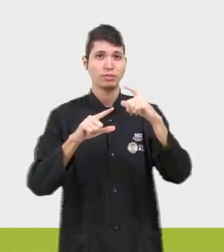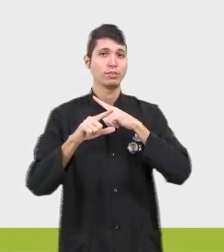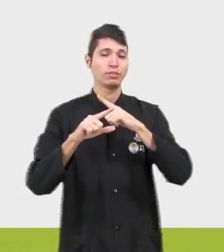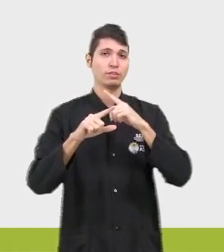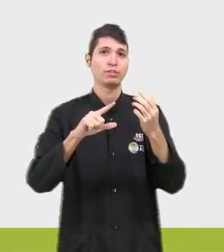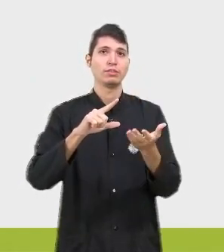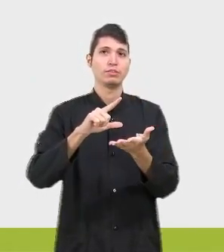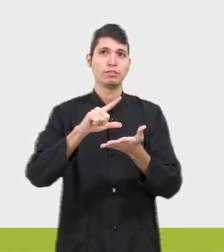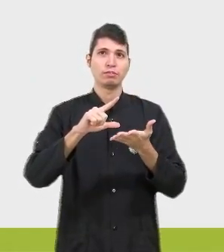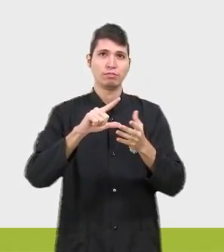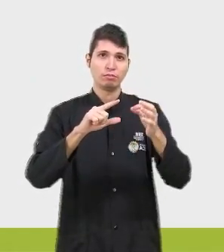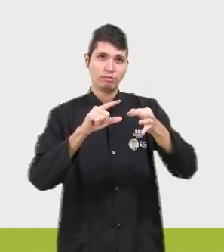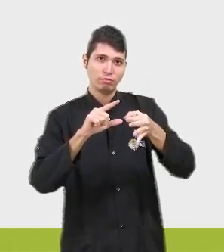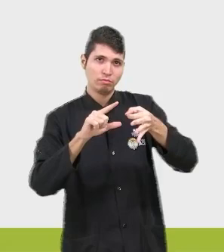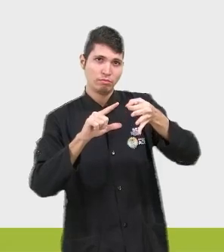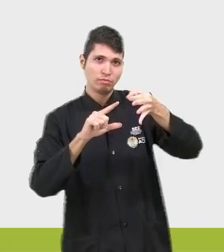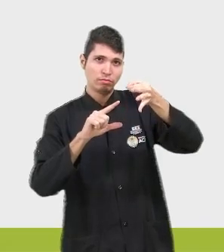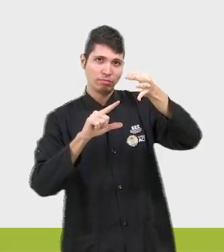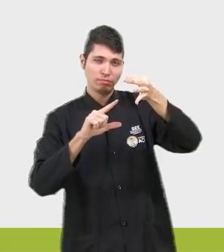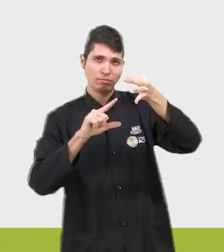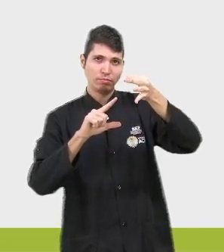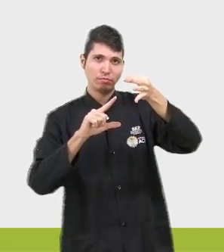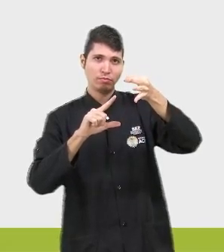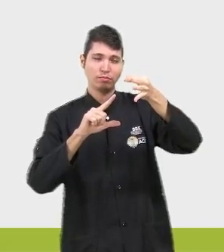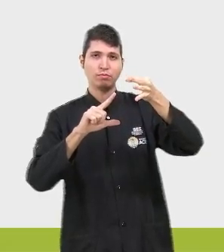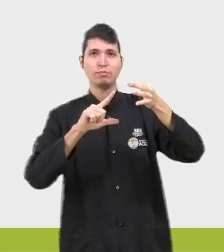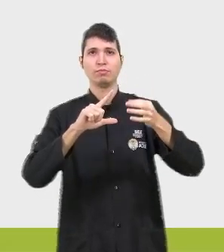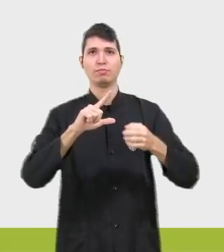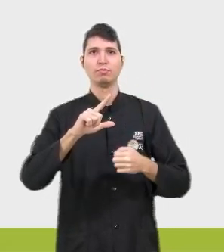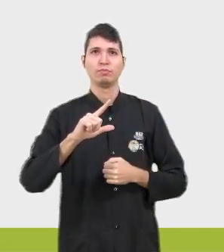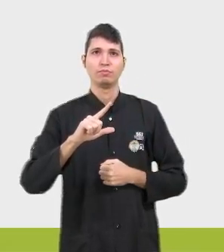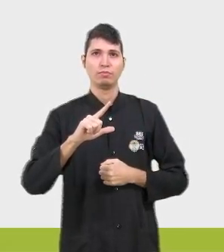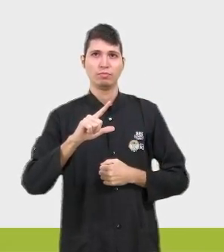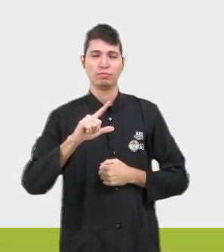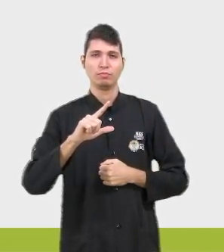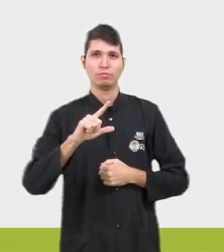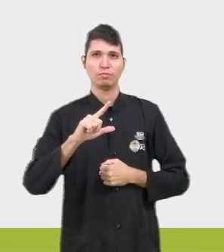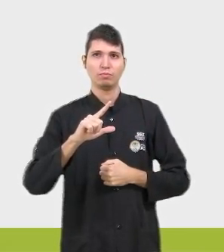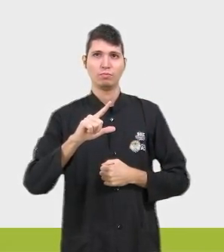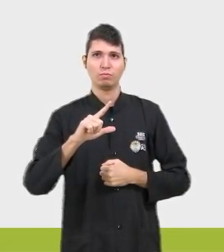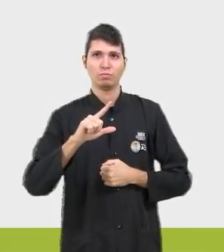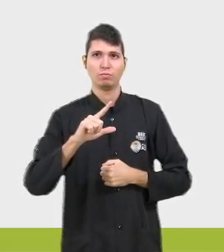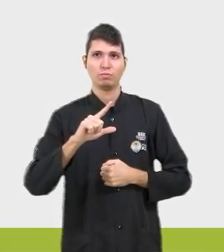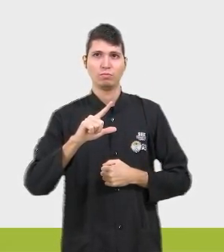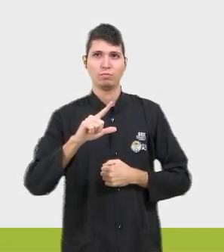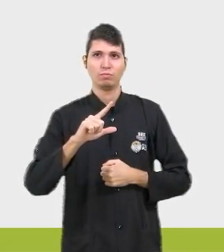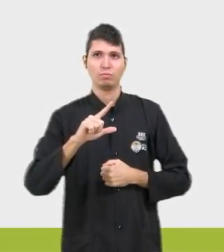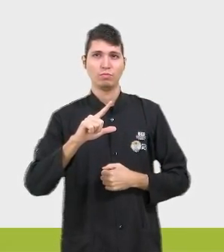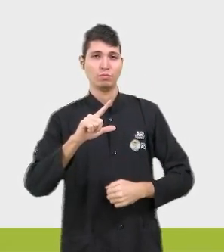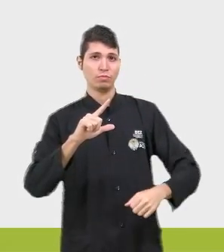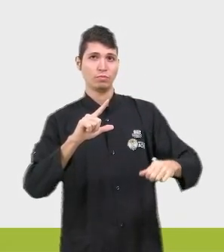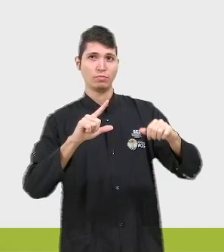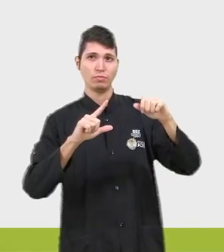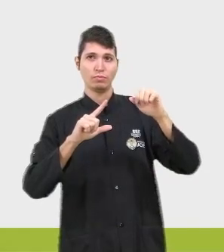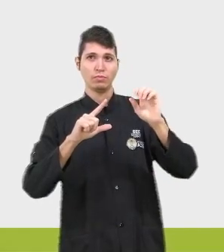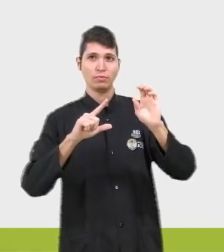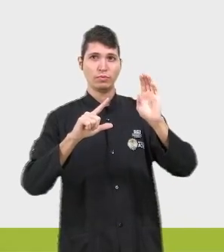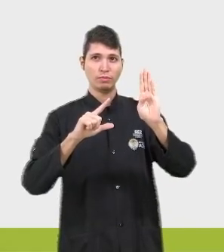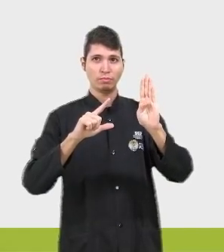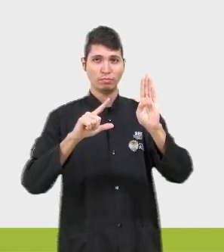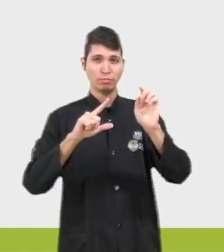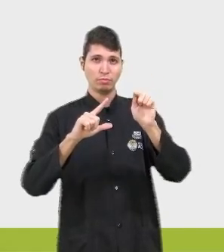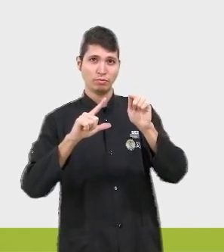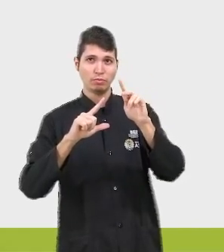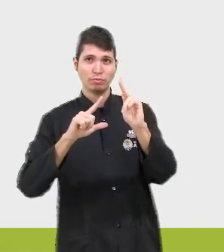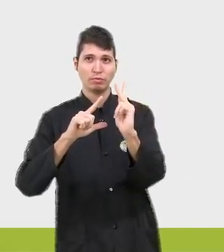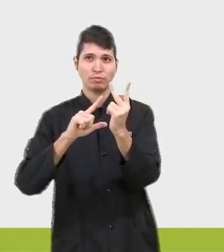e aqui eu já tenho a altura, né? Ok? Essa é a dimensão de altura. Fórmula do triângulo. Base vezes altura, dividido por